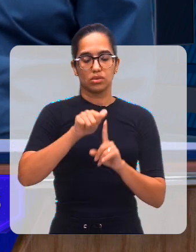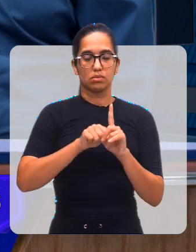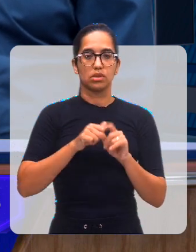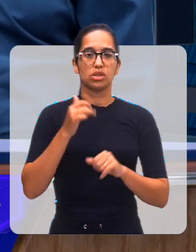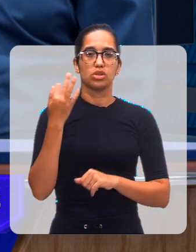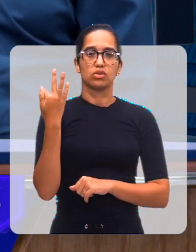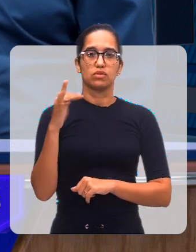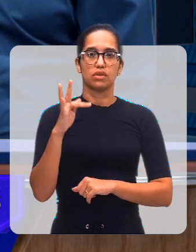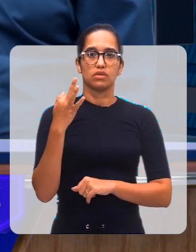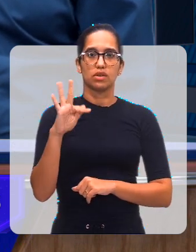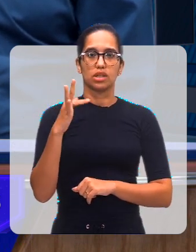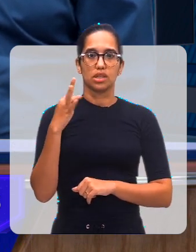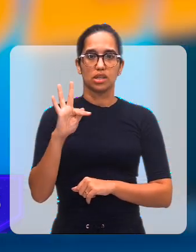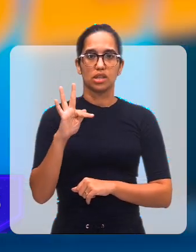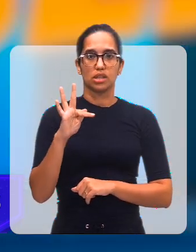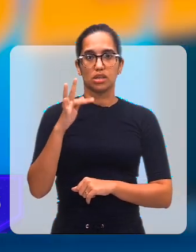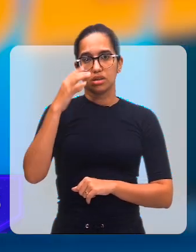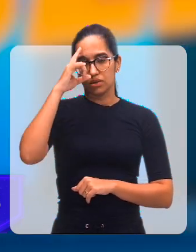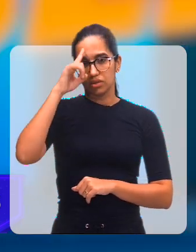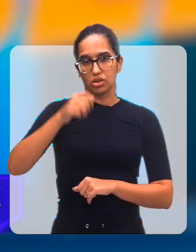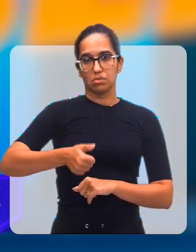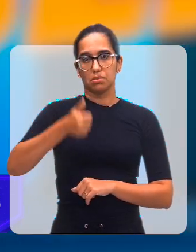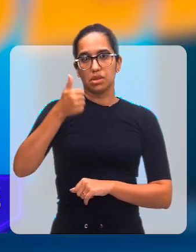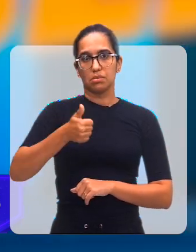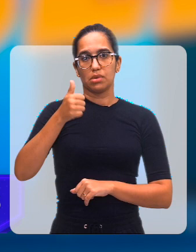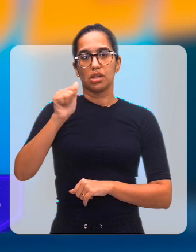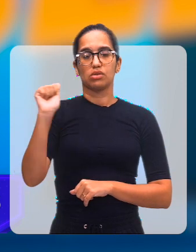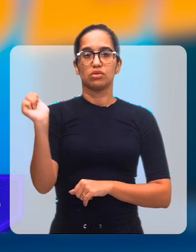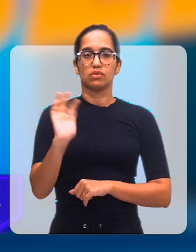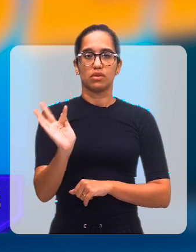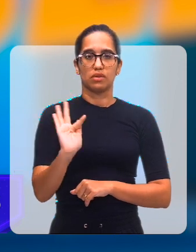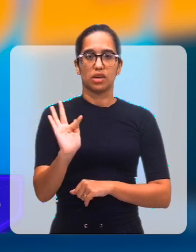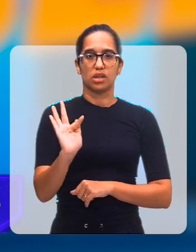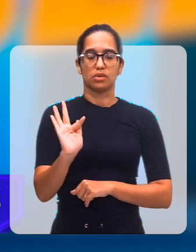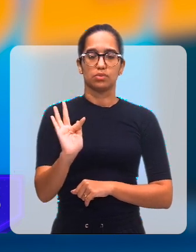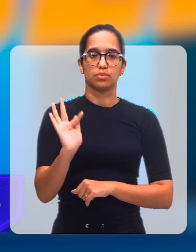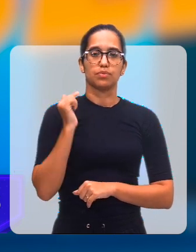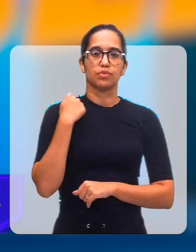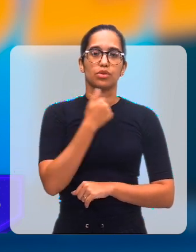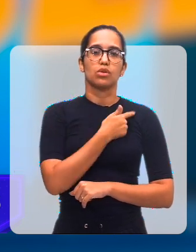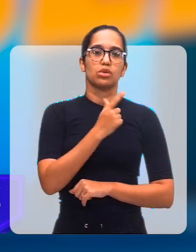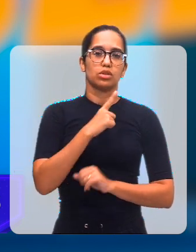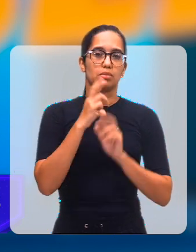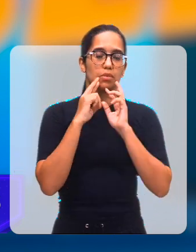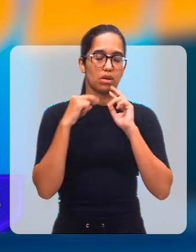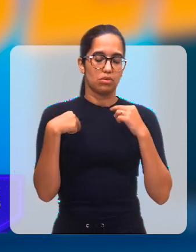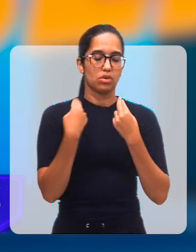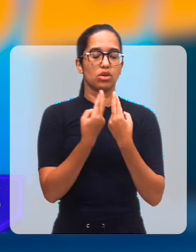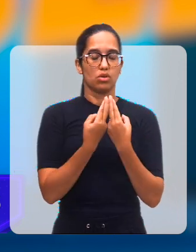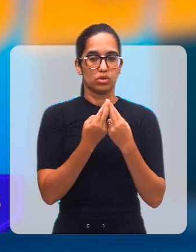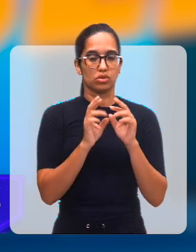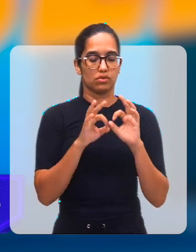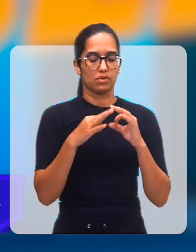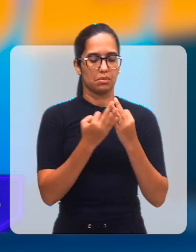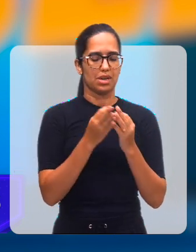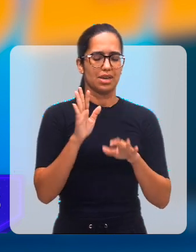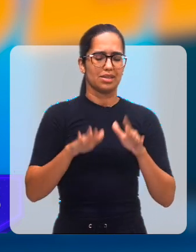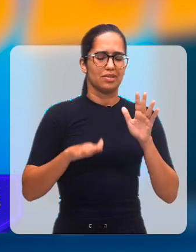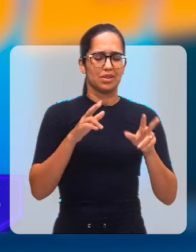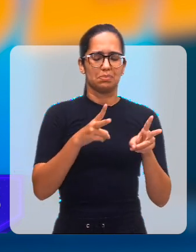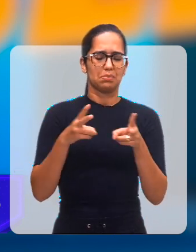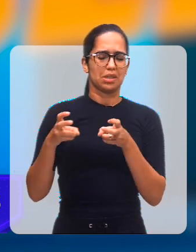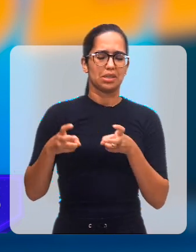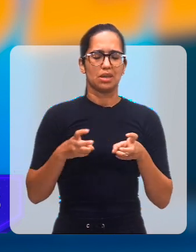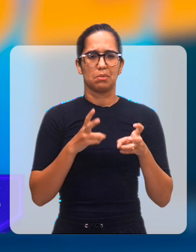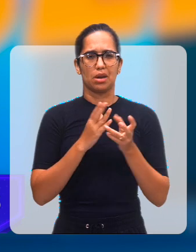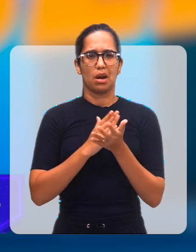fevereiro, e temos até uma reunião com as famílias agora, dia 1º de fevereiro, e a gente novamente avaliando